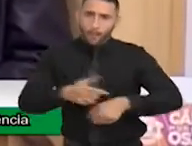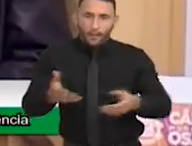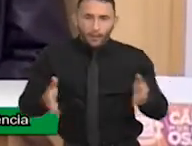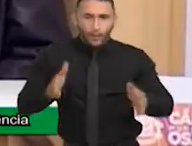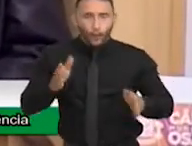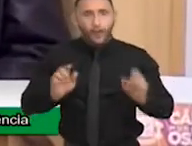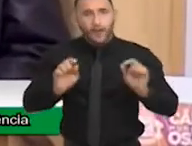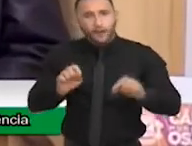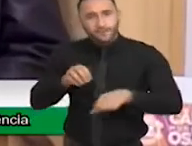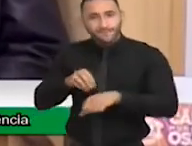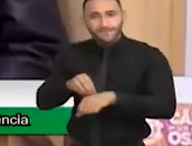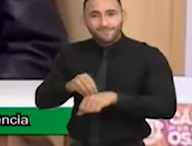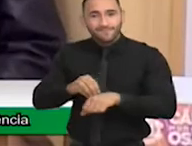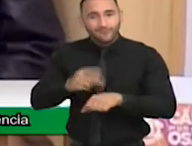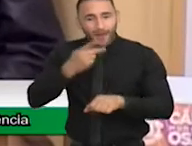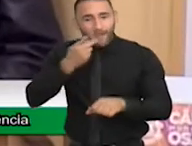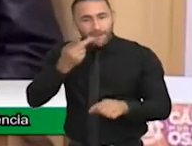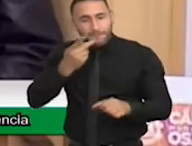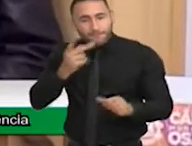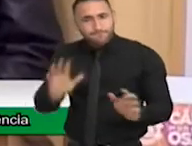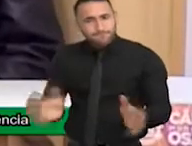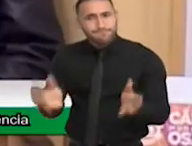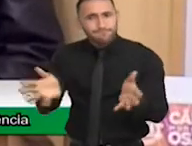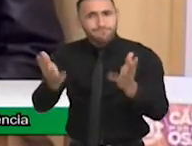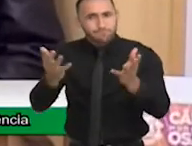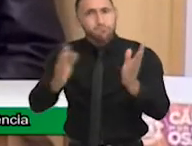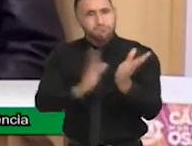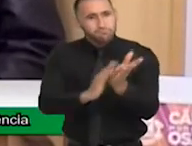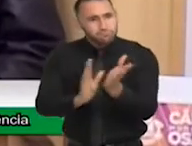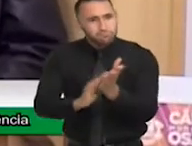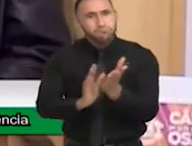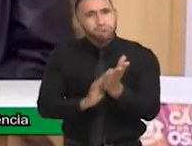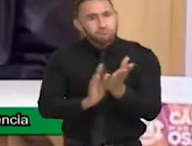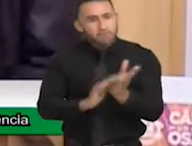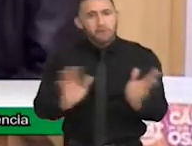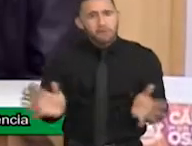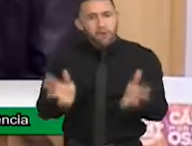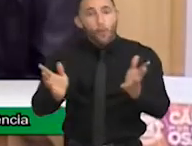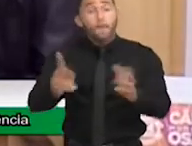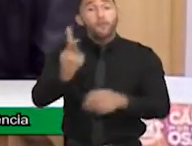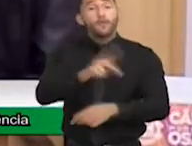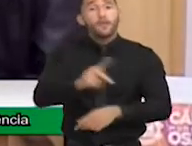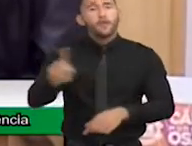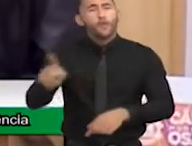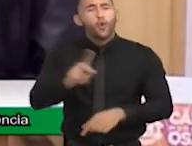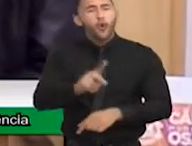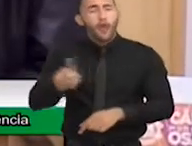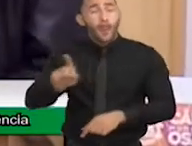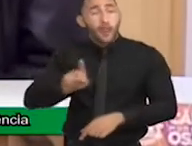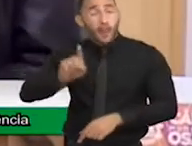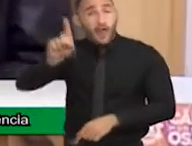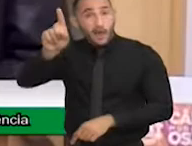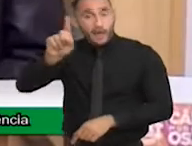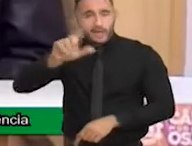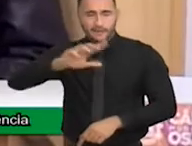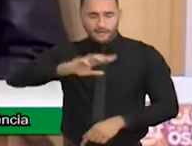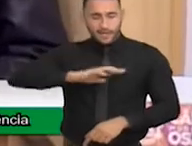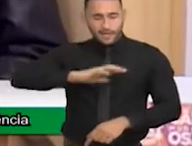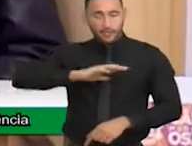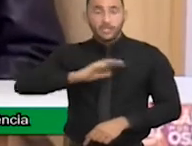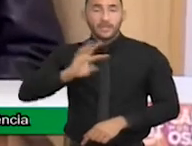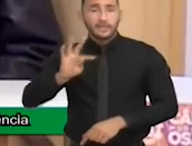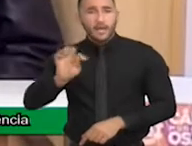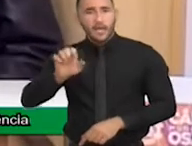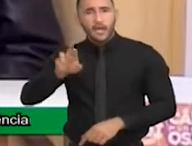na internet recentemente que uma professora, para incluir o seu aluno, lá em Teresina, para incluir o seu aluno,